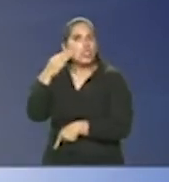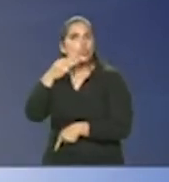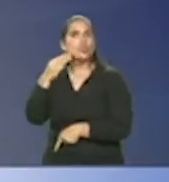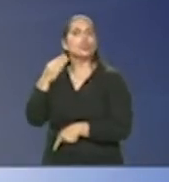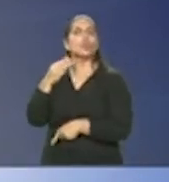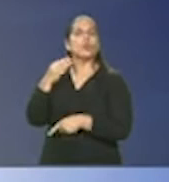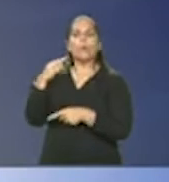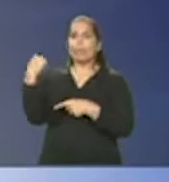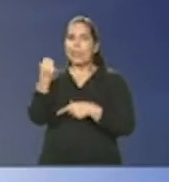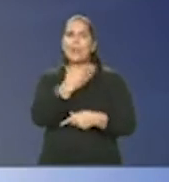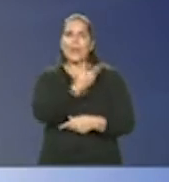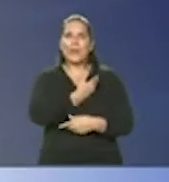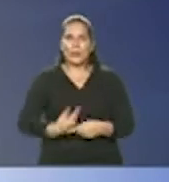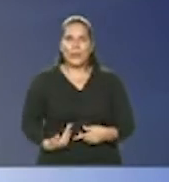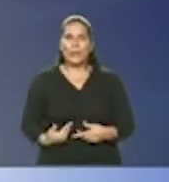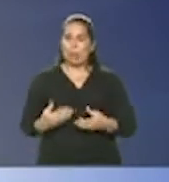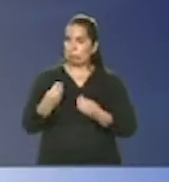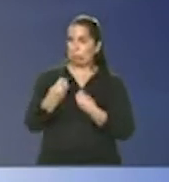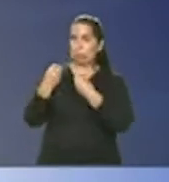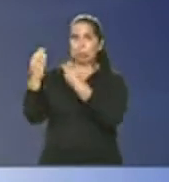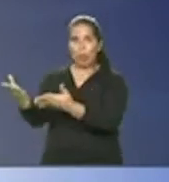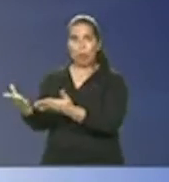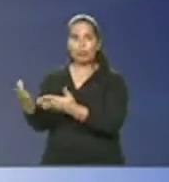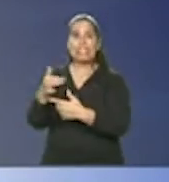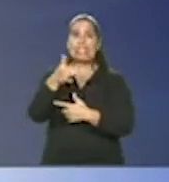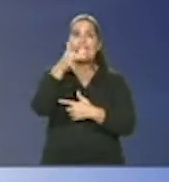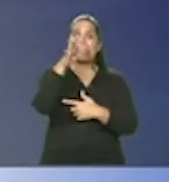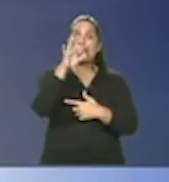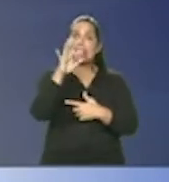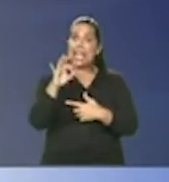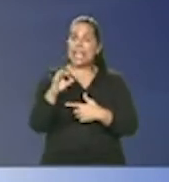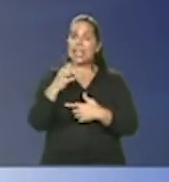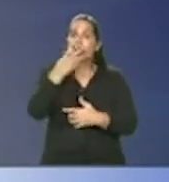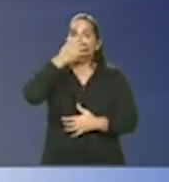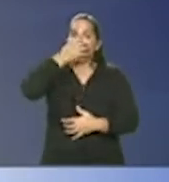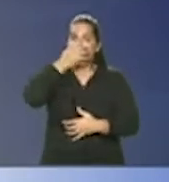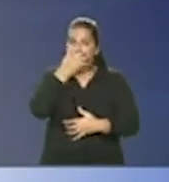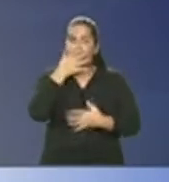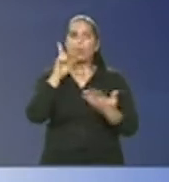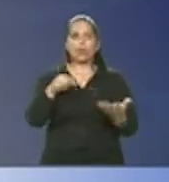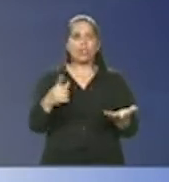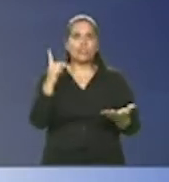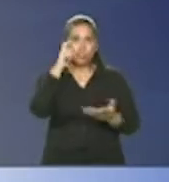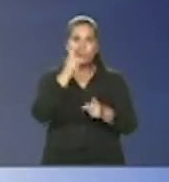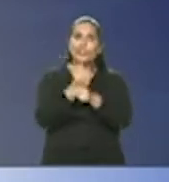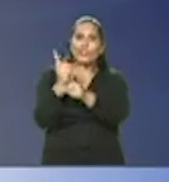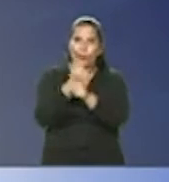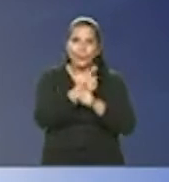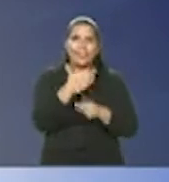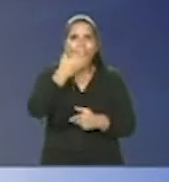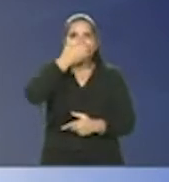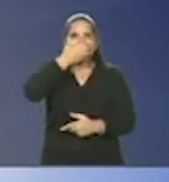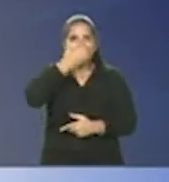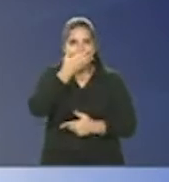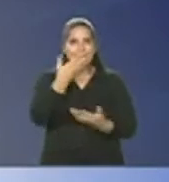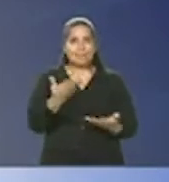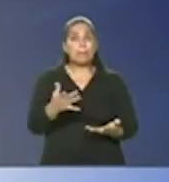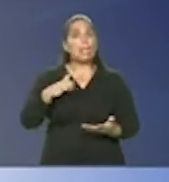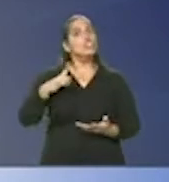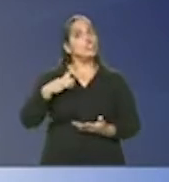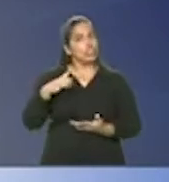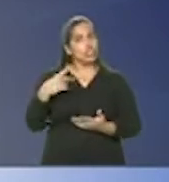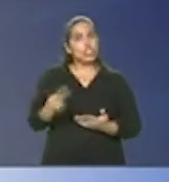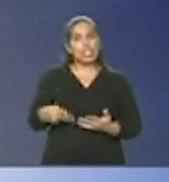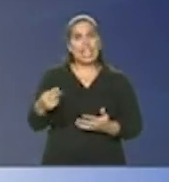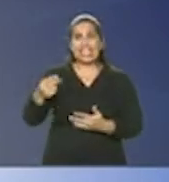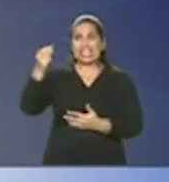com 100 respiradores coisas raríssimas coisa raríssima nessa época não é? mas que nós tínhamos encomendado lá